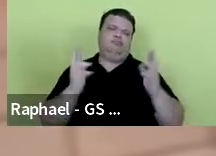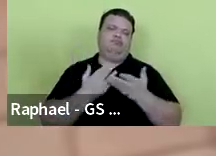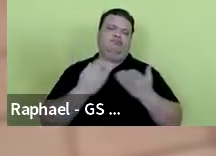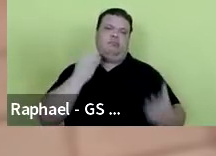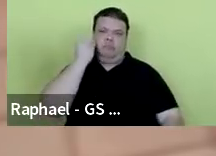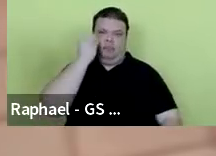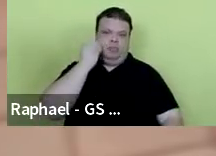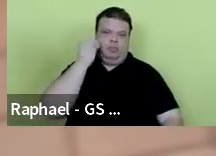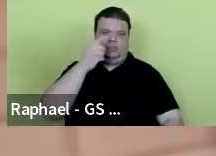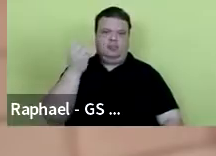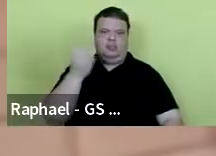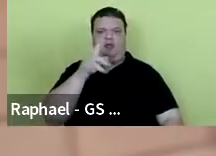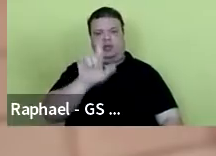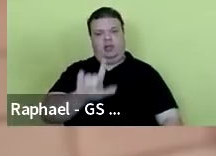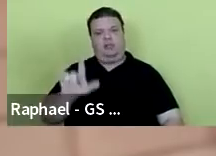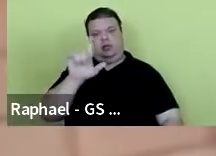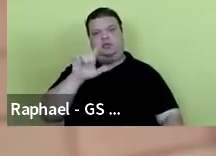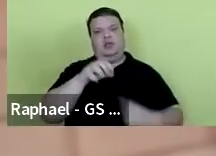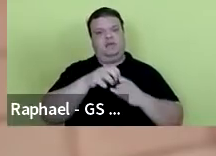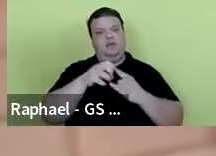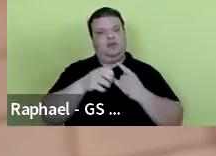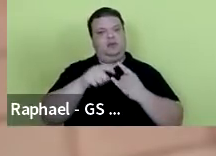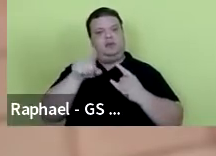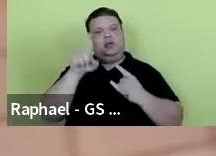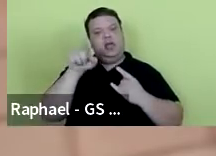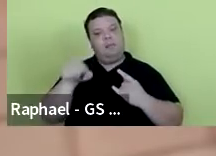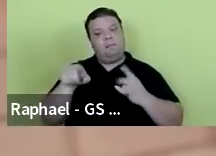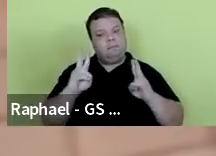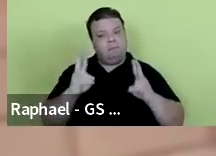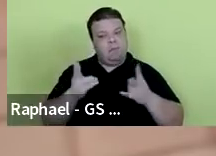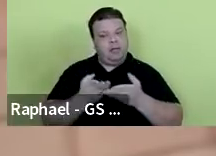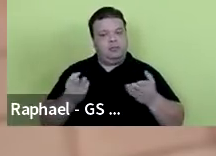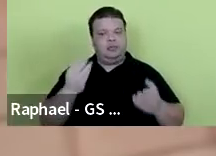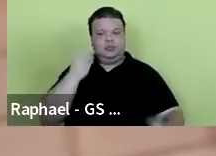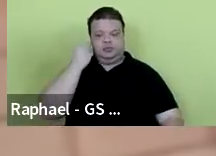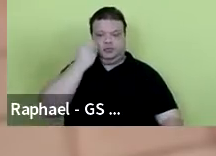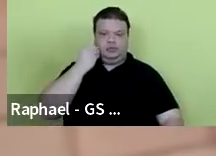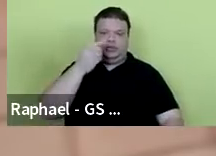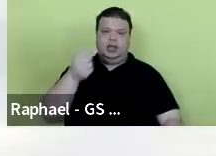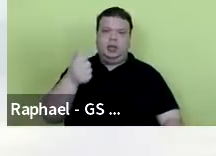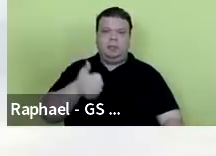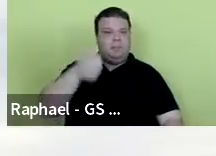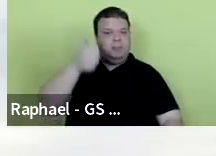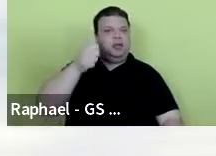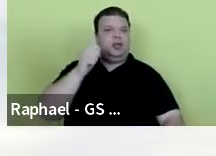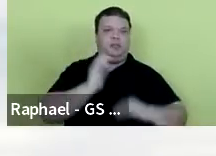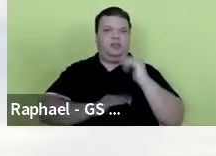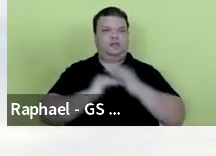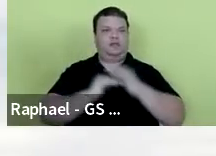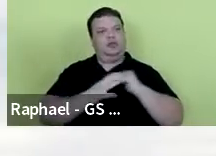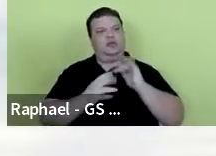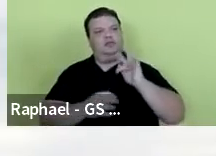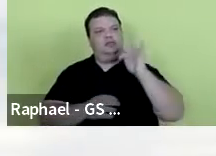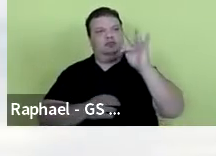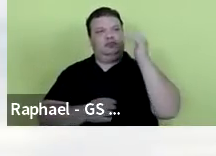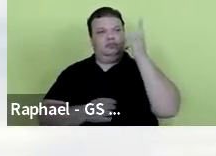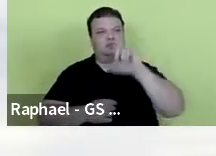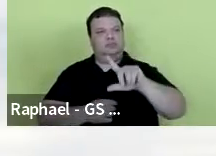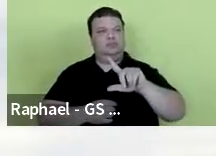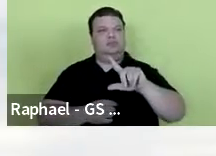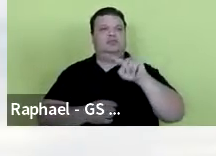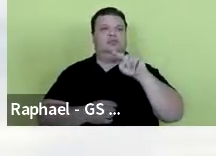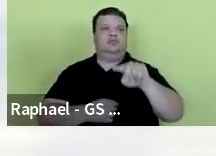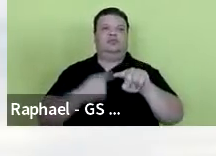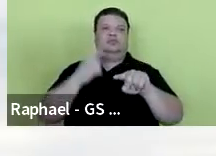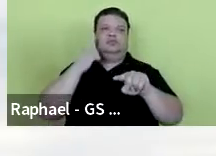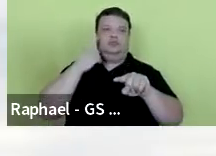dos laboratórios da Fiocruz e que essa experiência possa torná-los melhores profissionais no futuro. A parceria com o Conselho